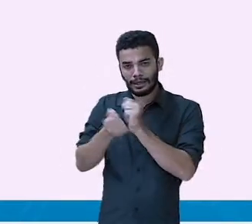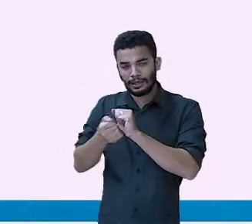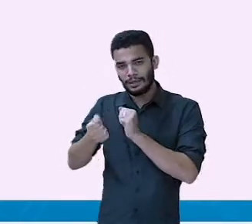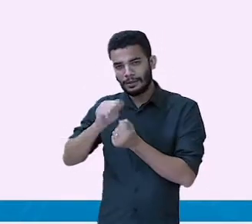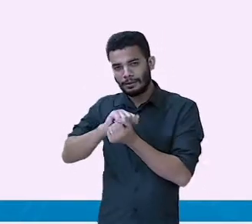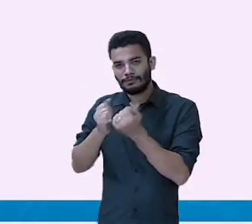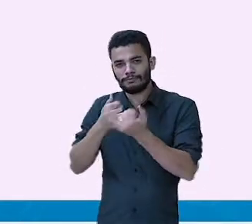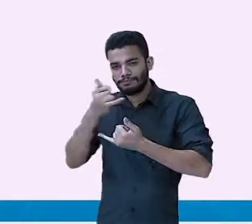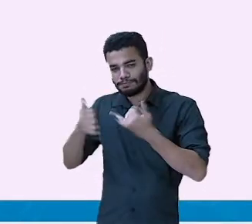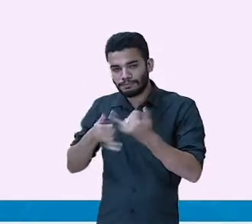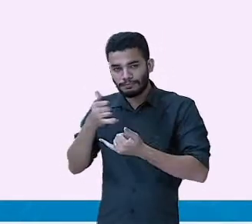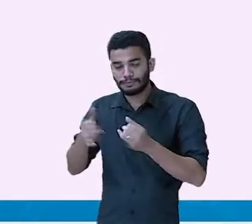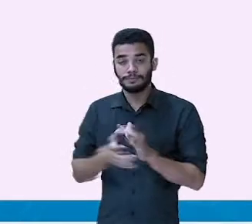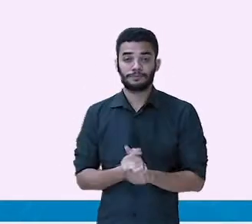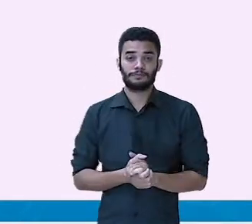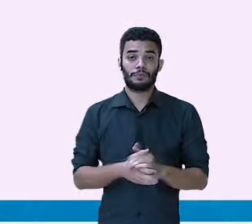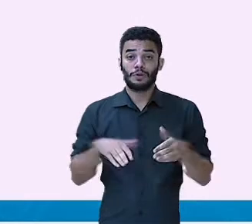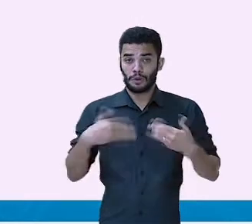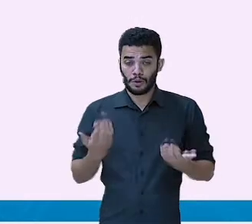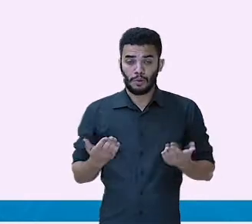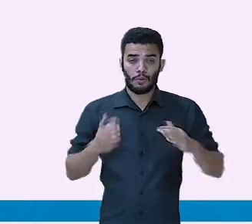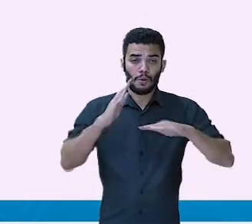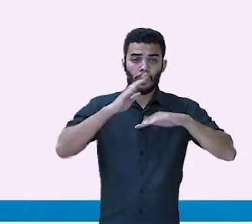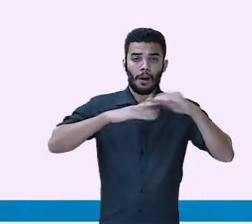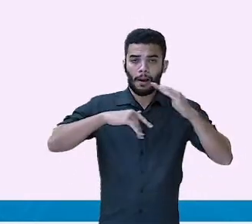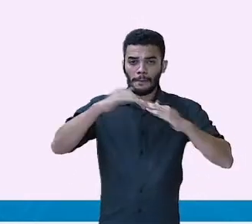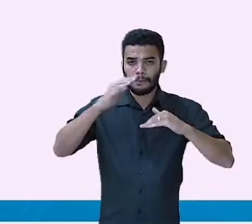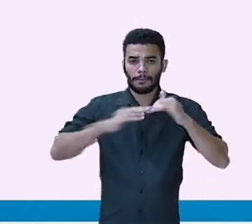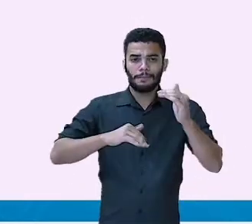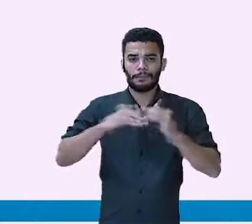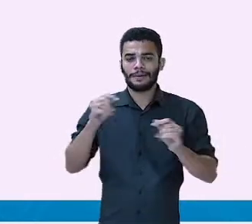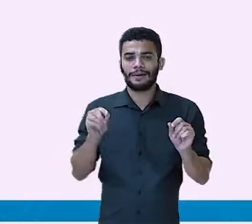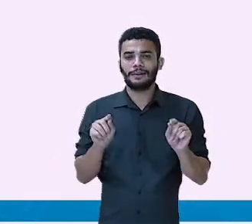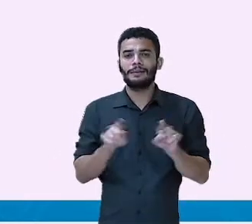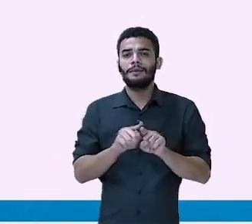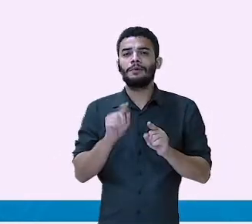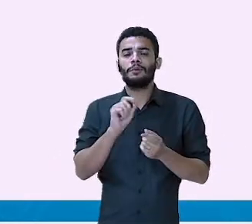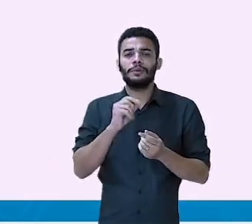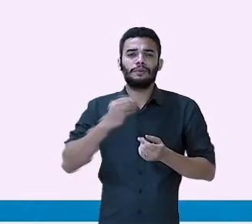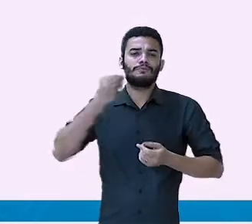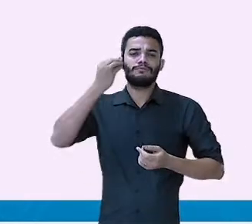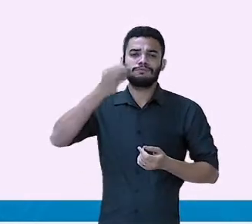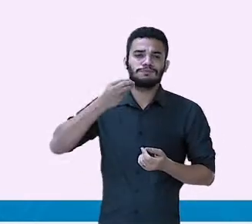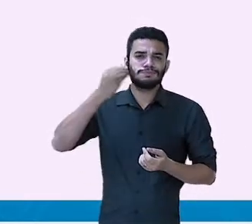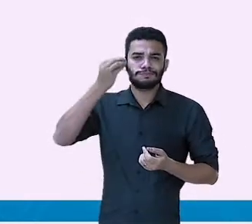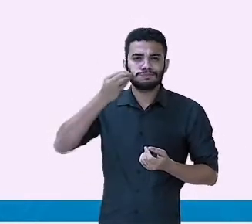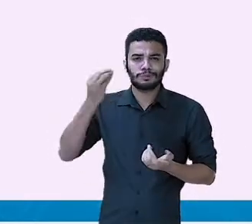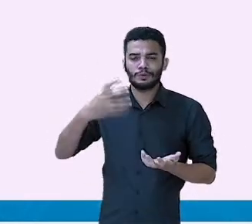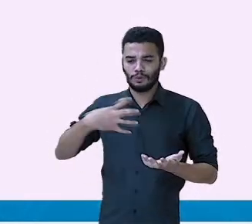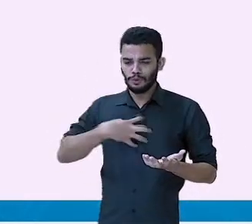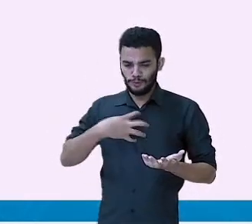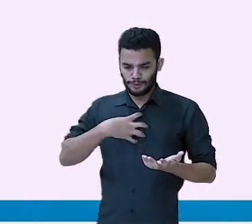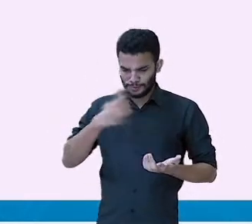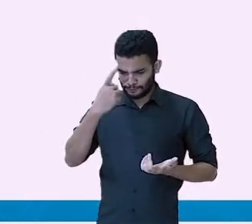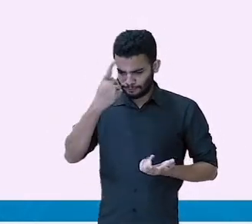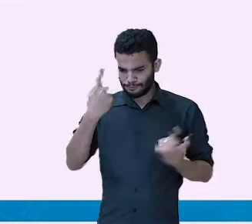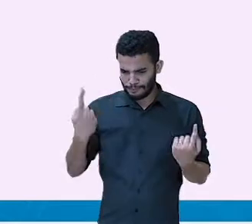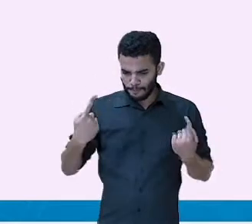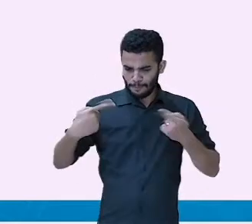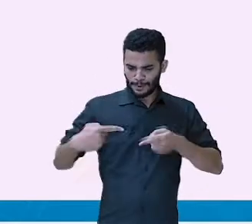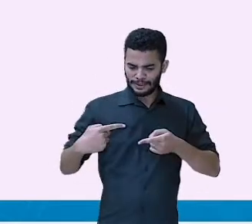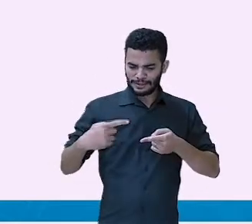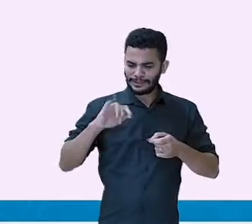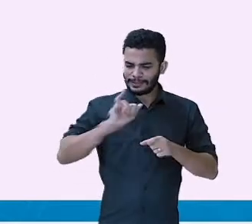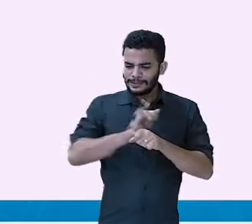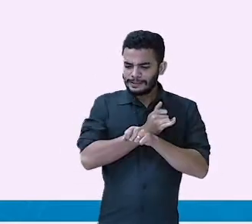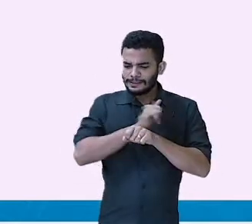nós vamos continuar aí com experimentar e utilizar estratégias para resolver desafios de brincadeiras e